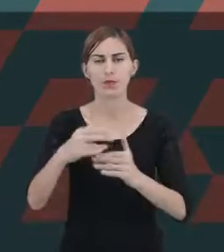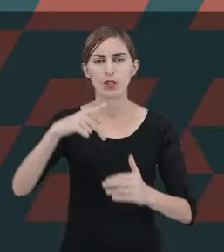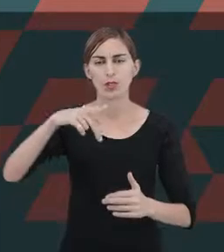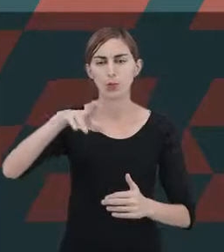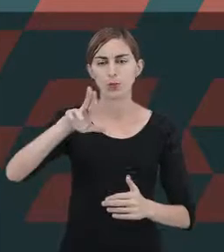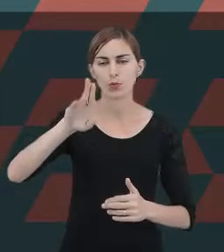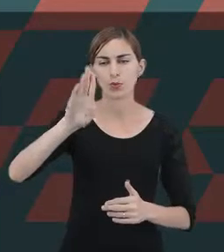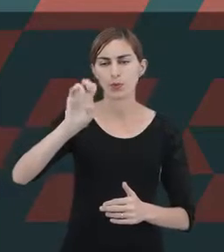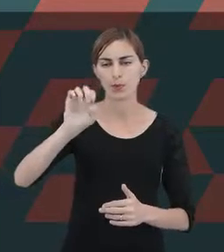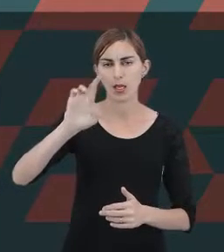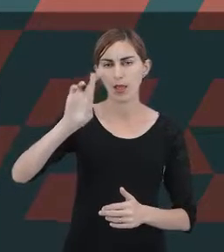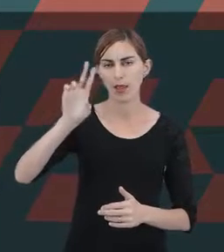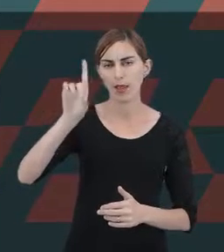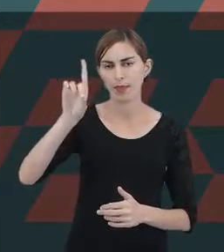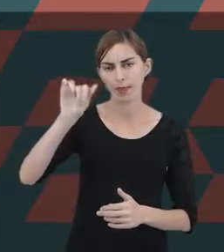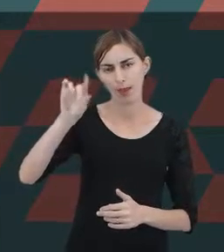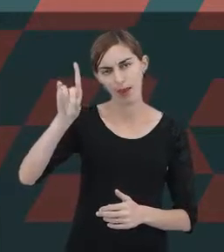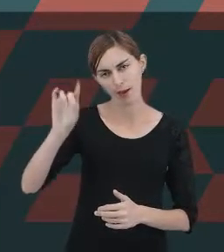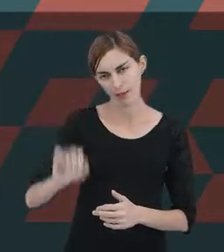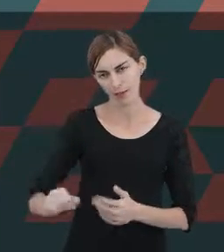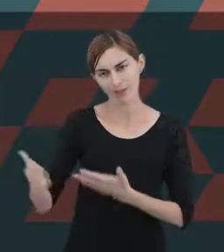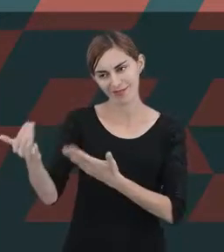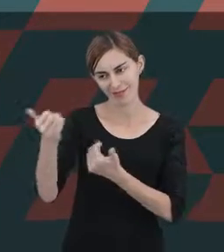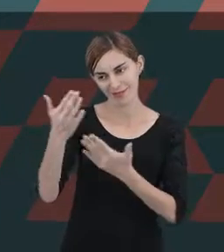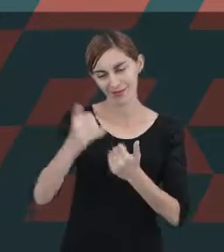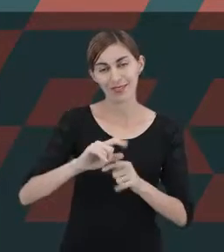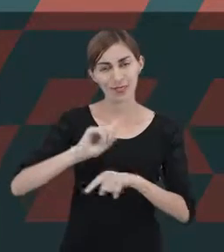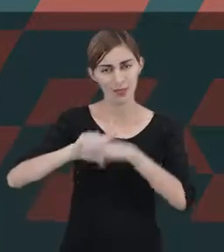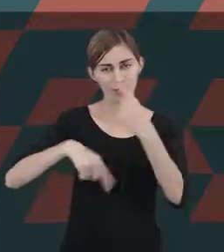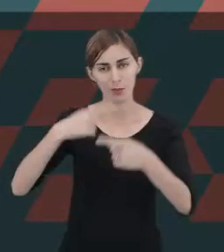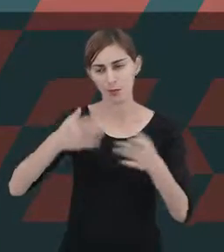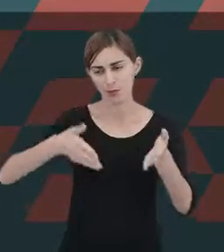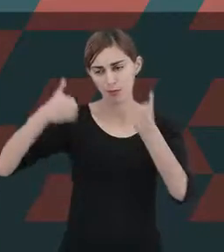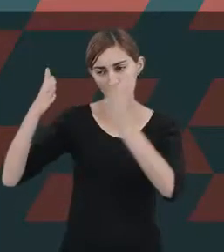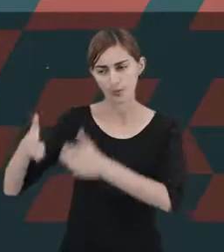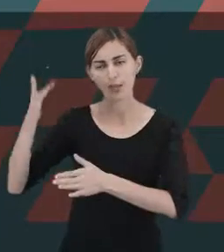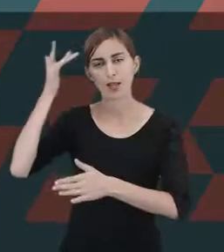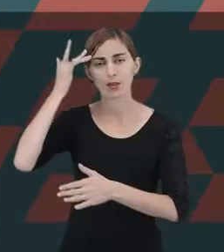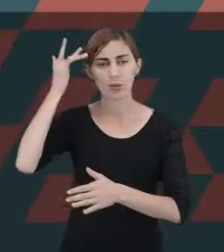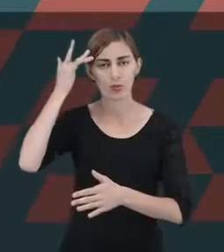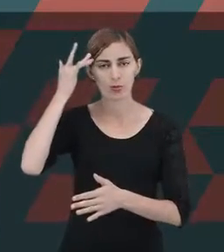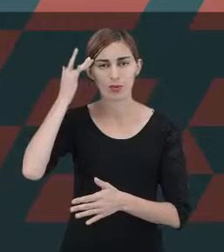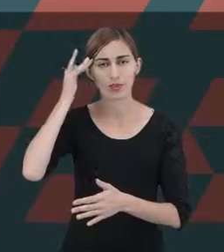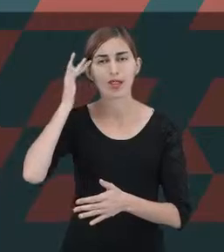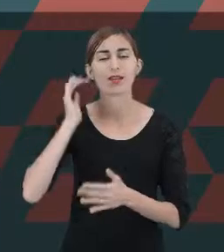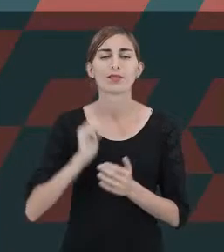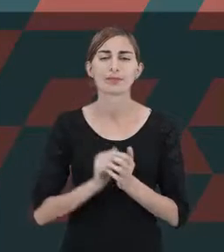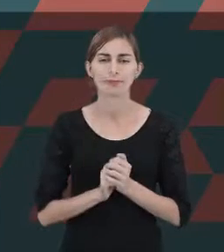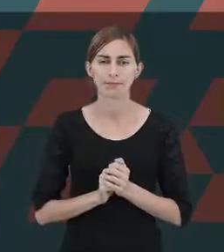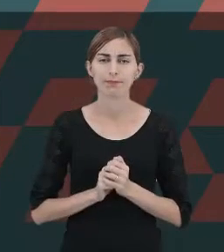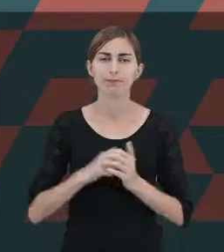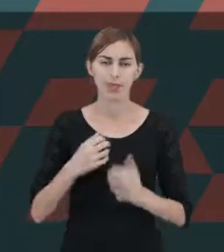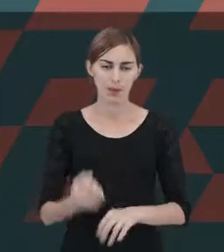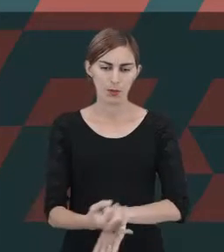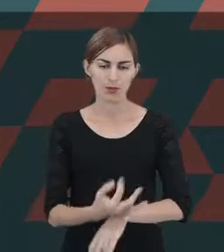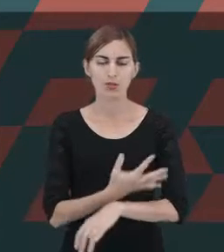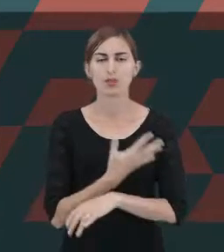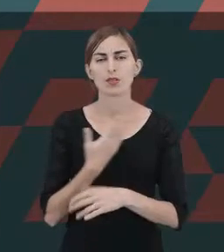mais a ver com a adolescência, e a fase adulta, que seria a centralidade dessas emoções.